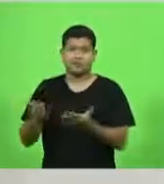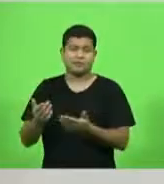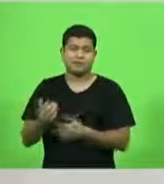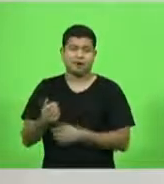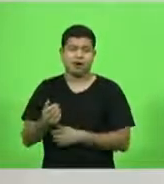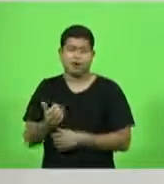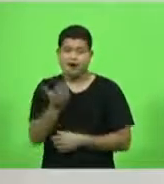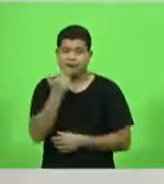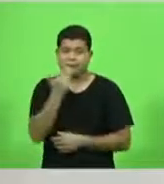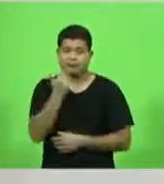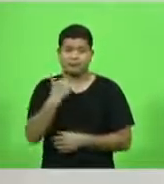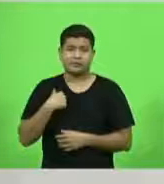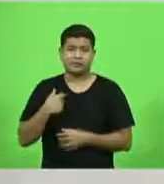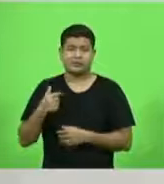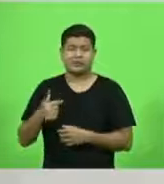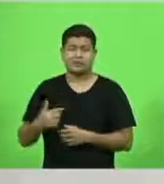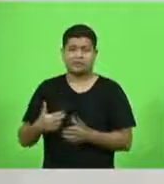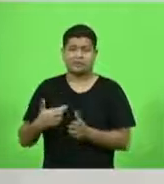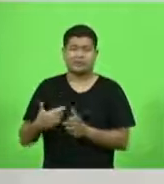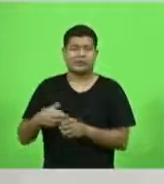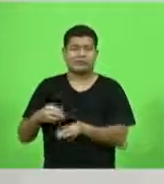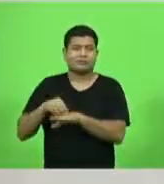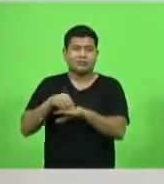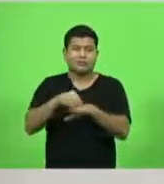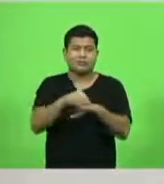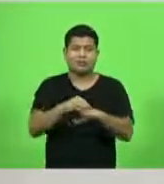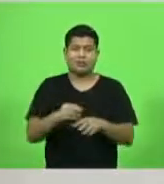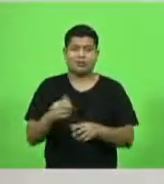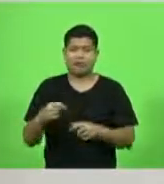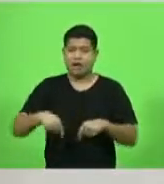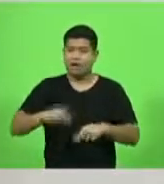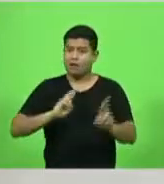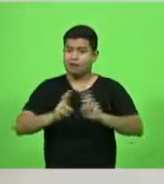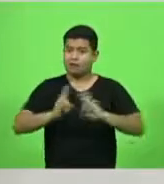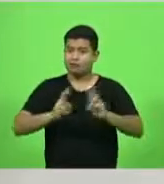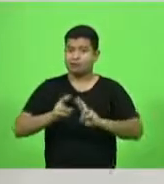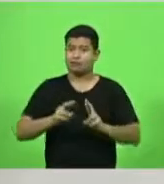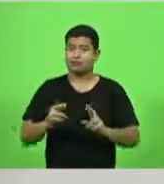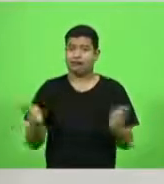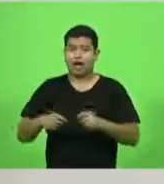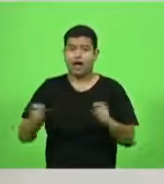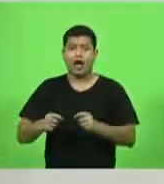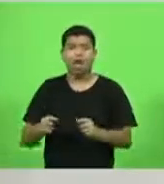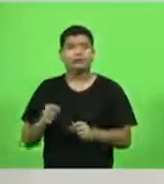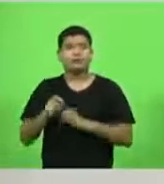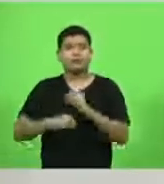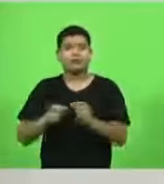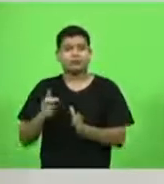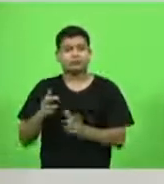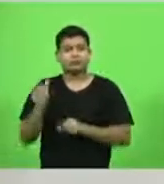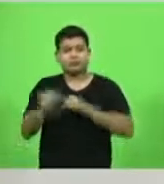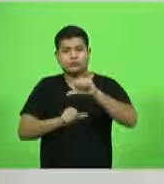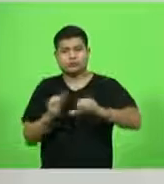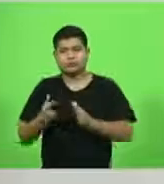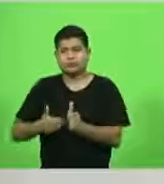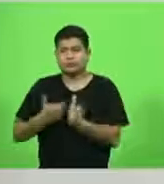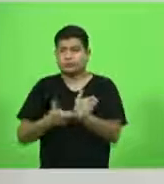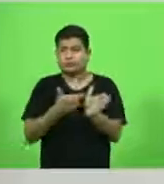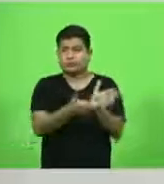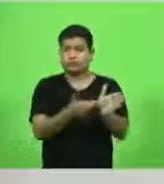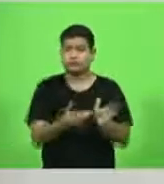sendo que nós poderíamos ter já um avanço em nossas ferrovias. As concessões de rodovias,